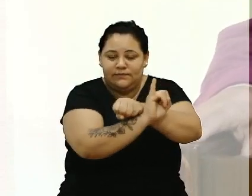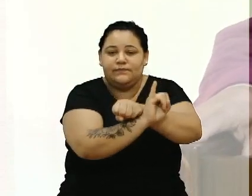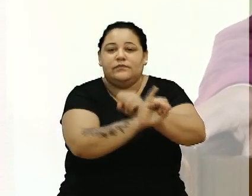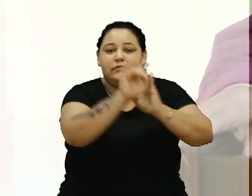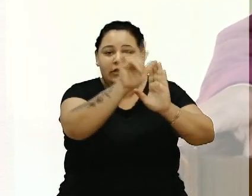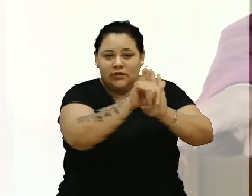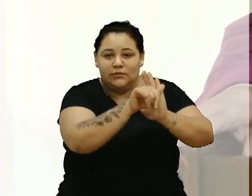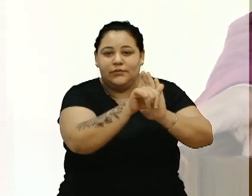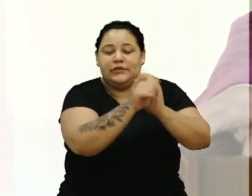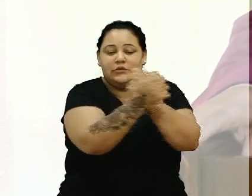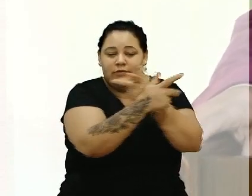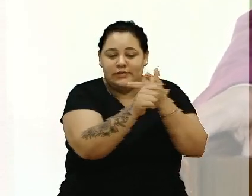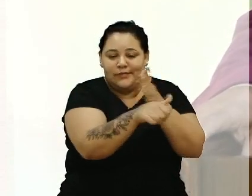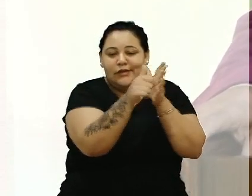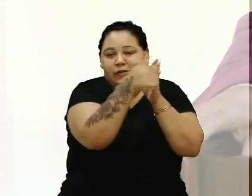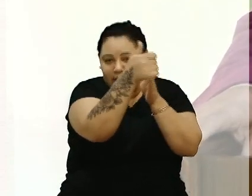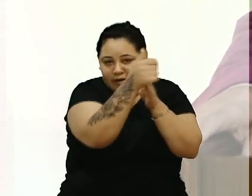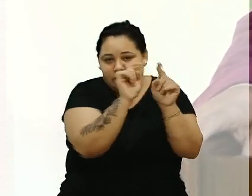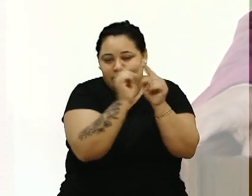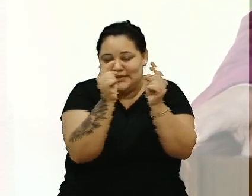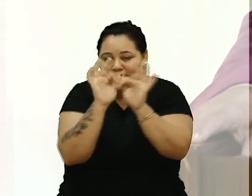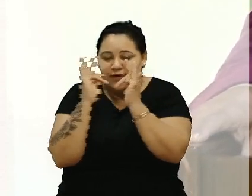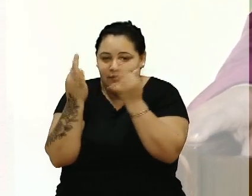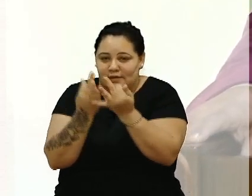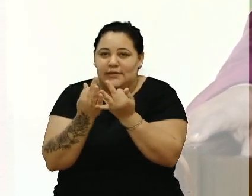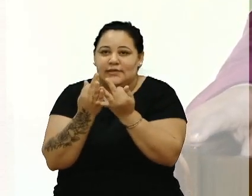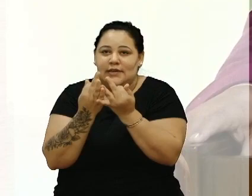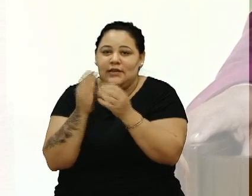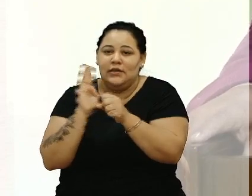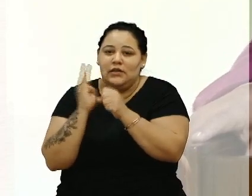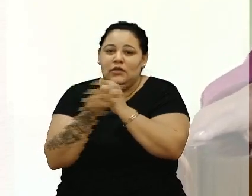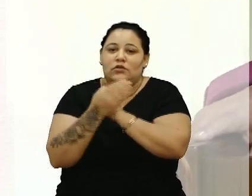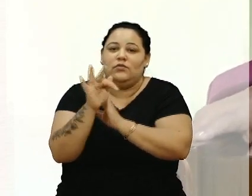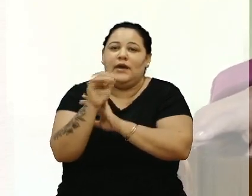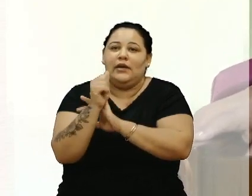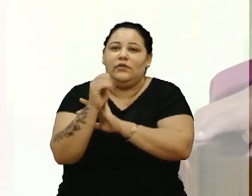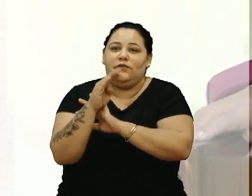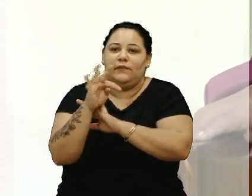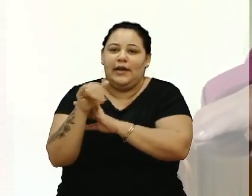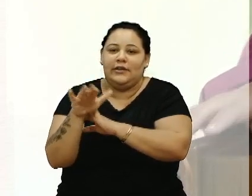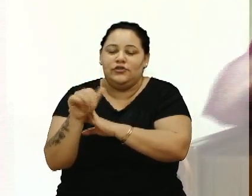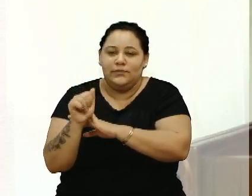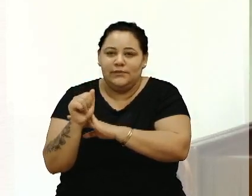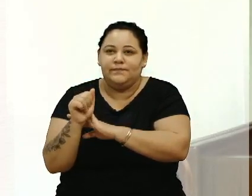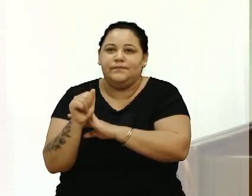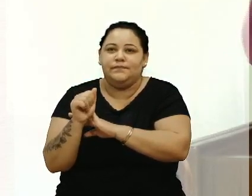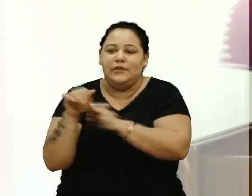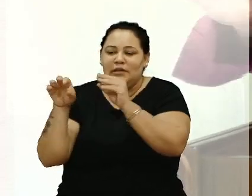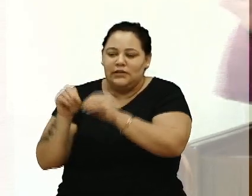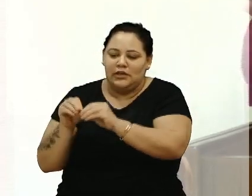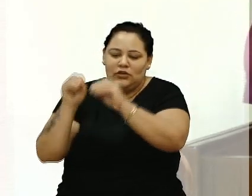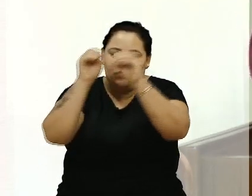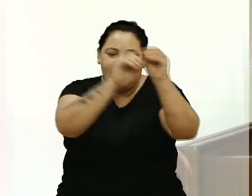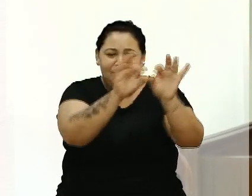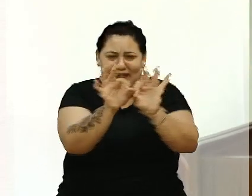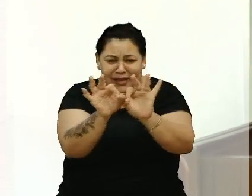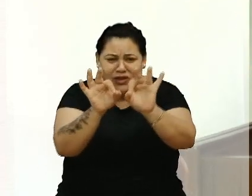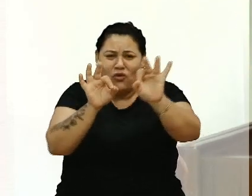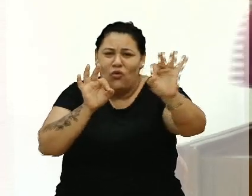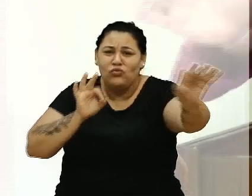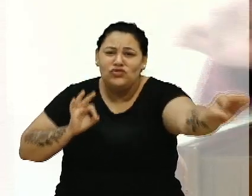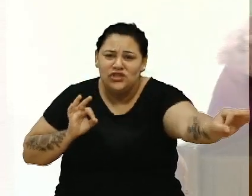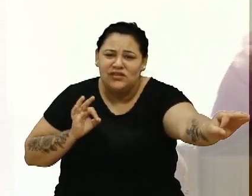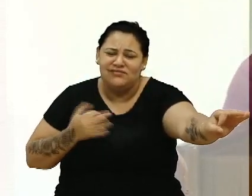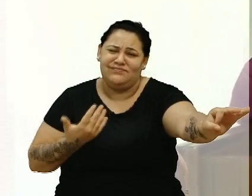um pouco mais, mas as famílias do Fátima tem que botar lá no São Caetano, não é desmérito nenhum, era um